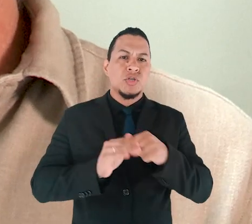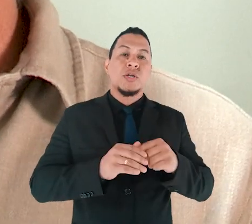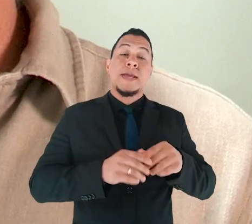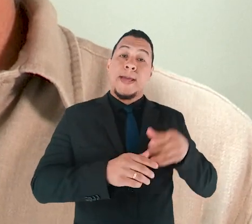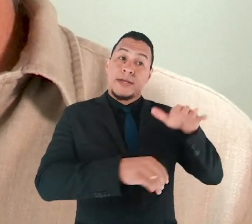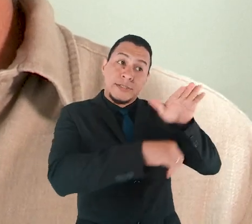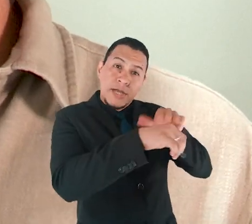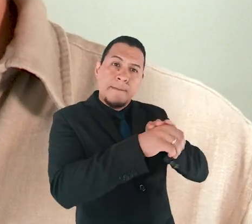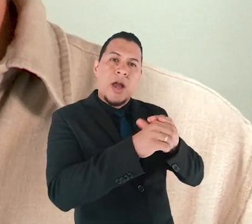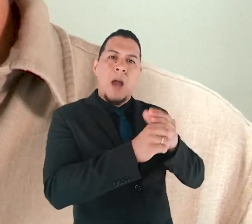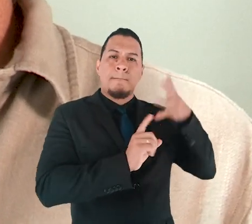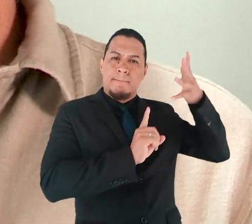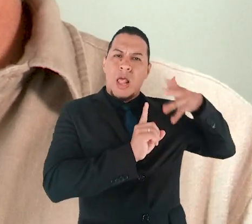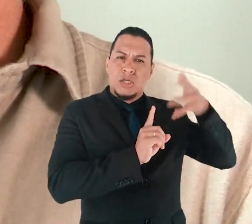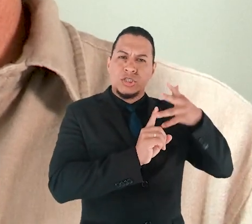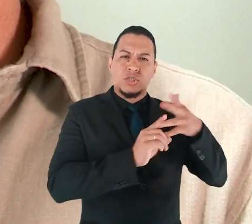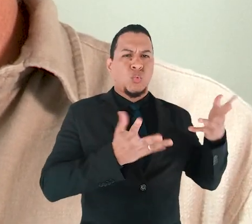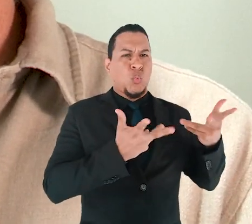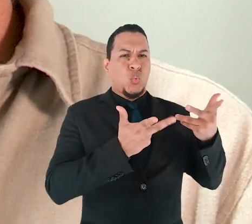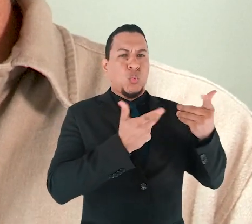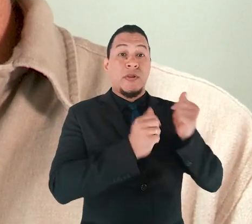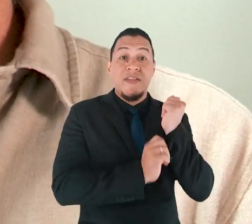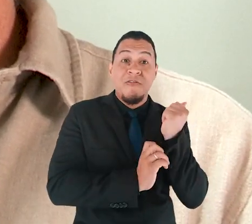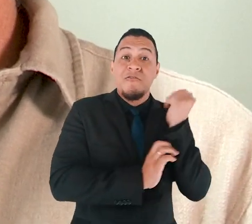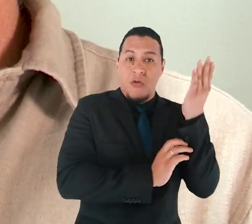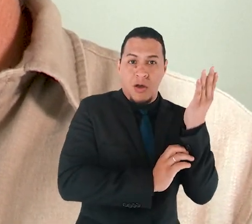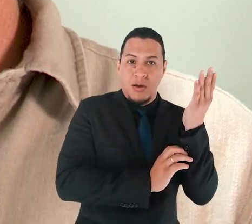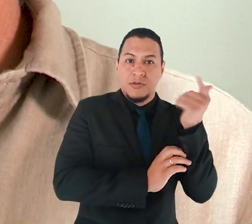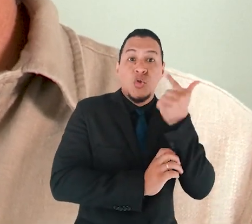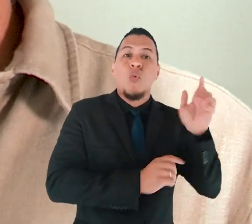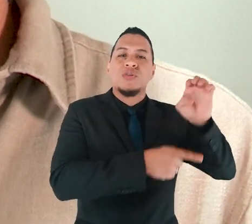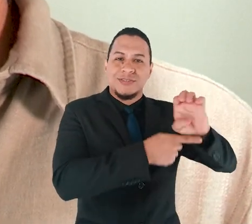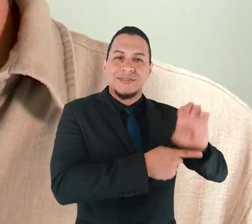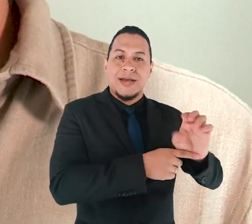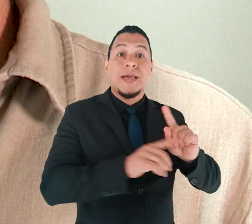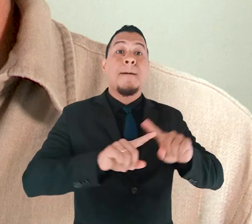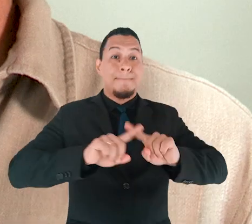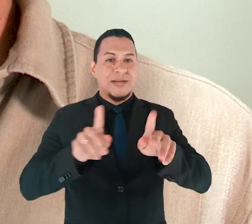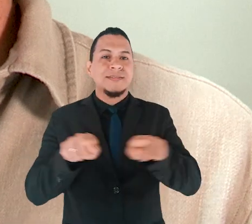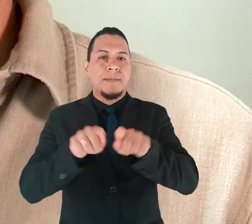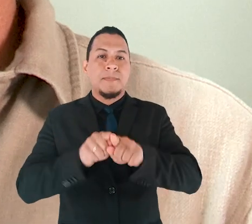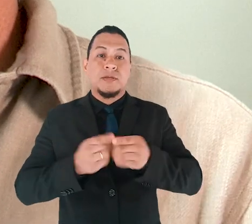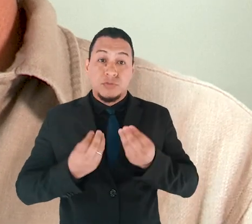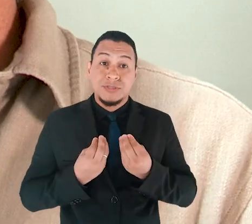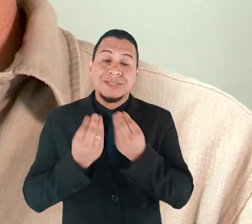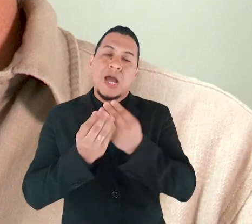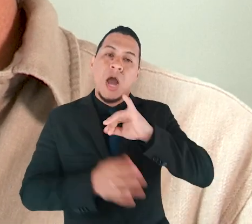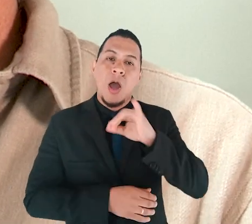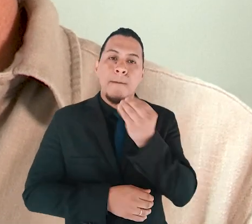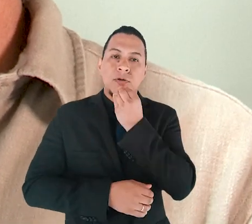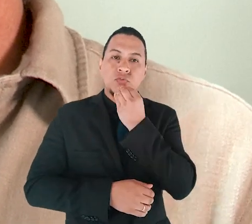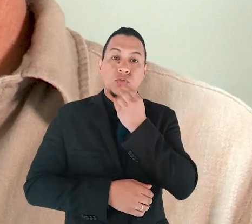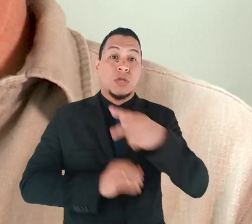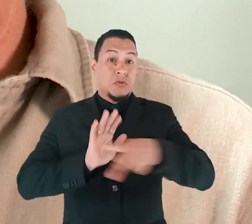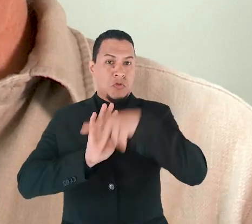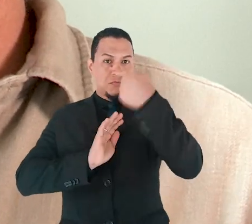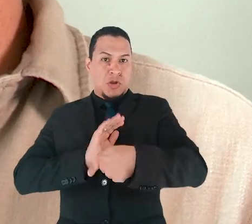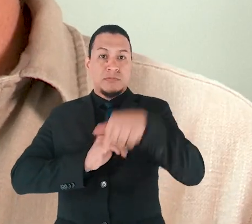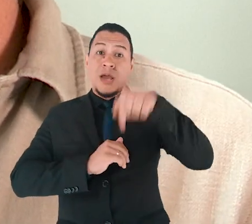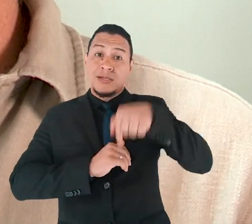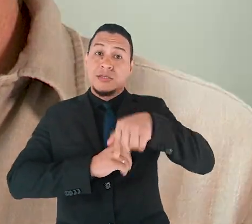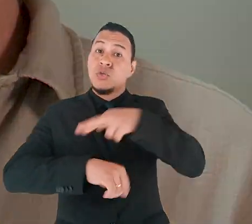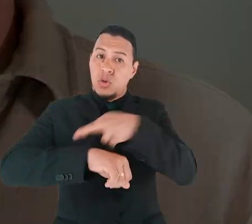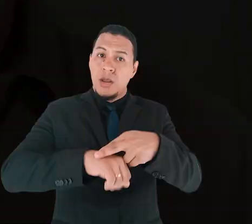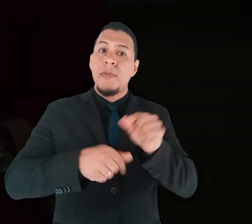vem de fora, muito qualificada, mas também utilizar e dar a oportunidade aos formadores locais também de